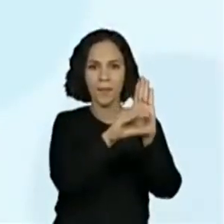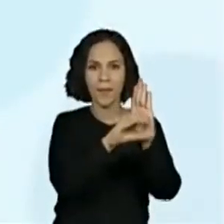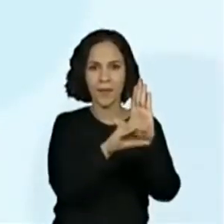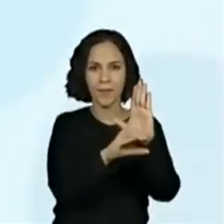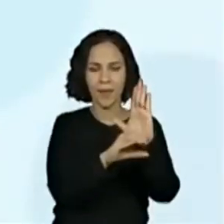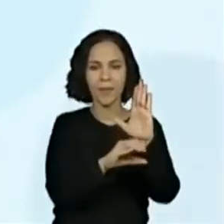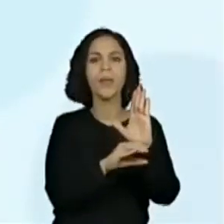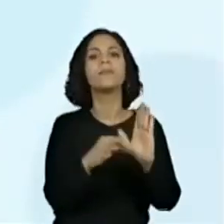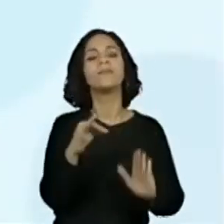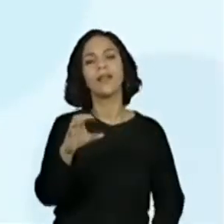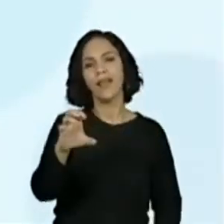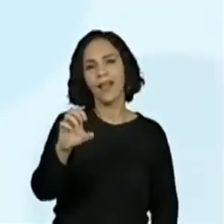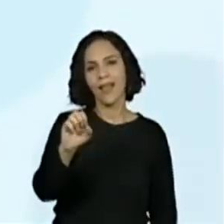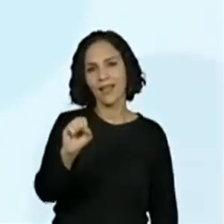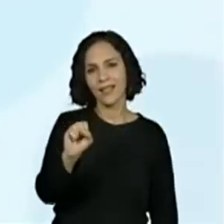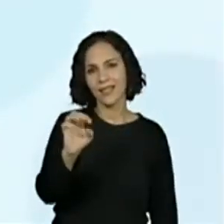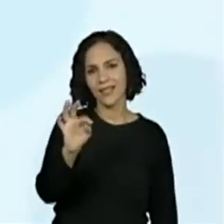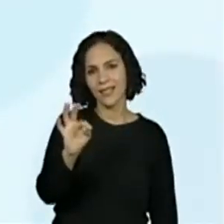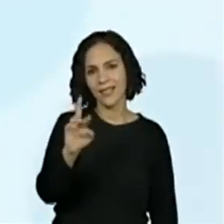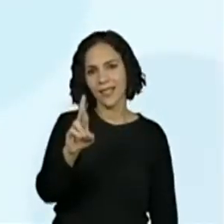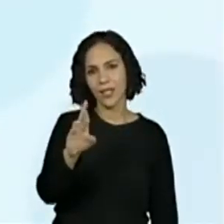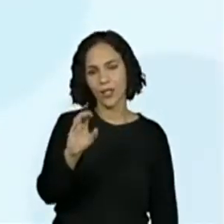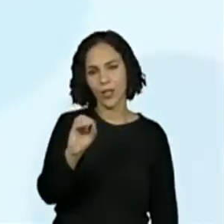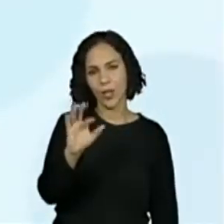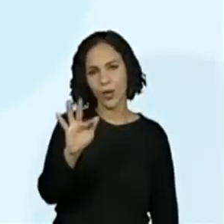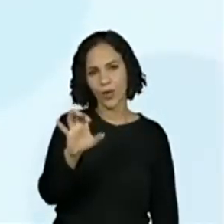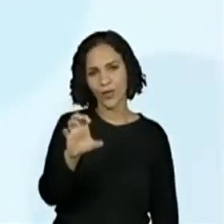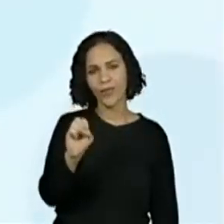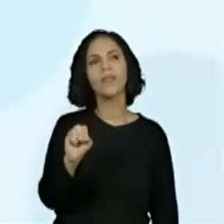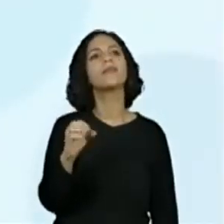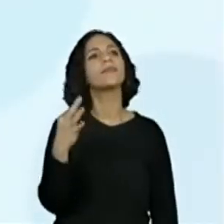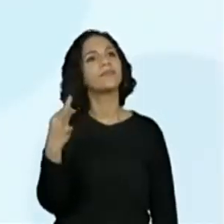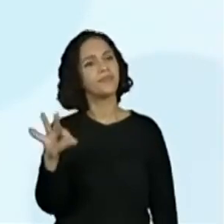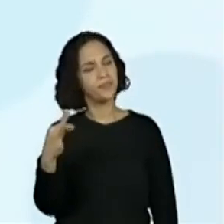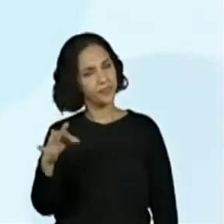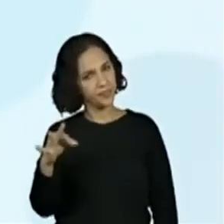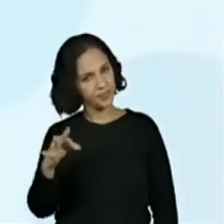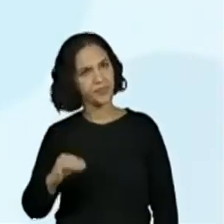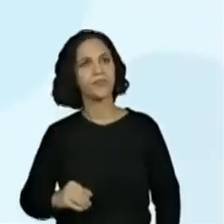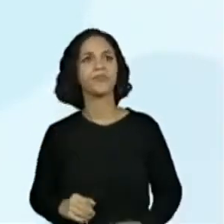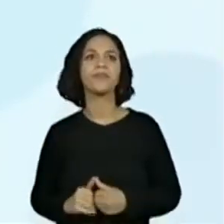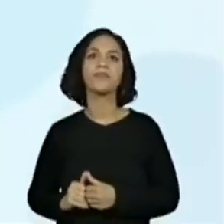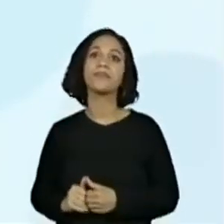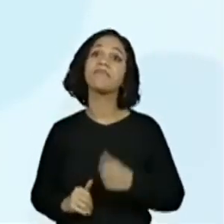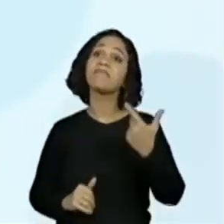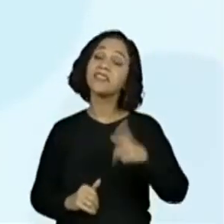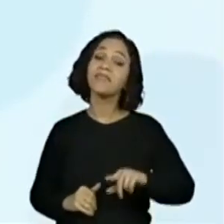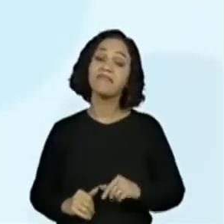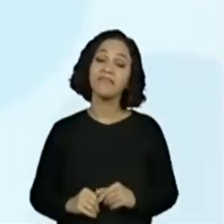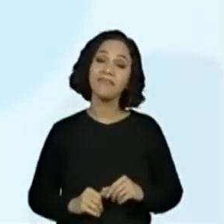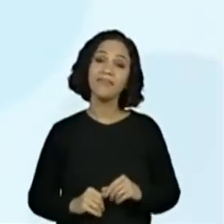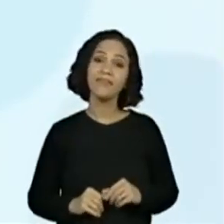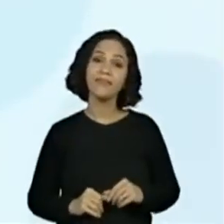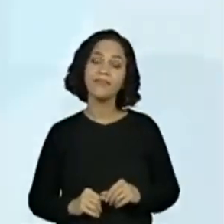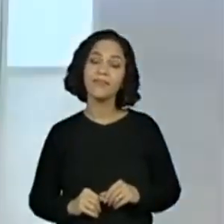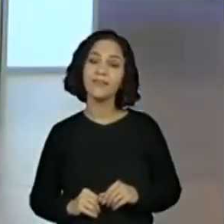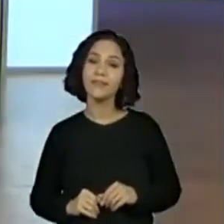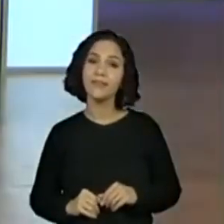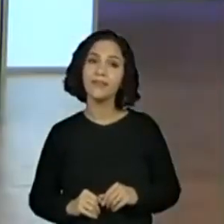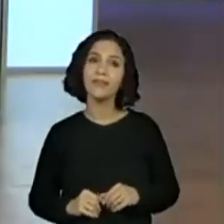Perfeito. Eu não vou colocar a palavra organização, tá? Só vou deixar a palavra estrofes.